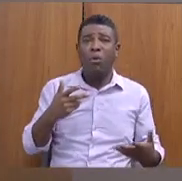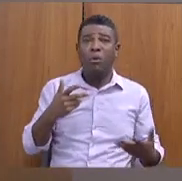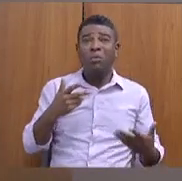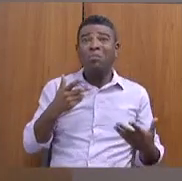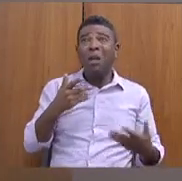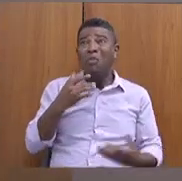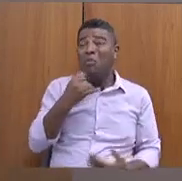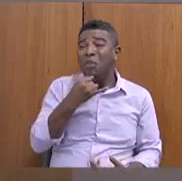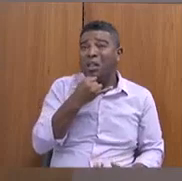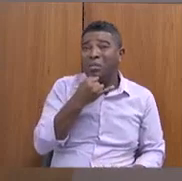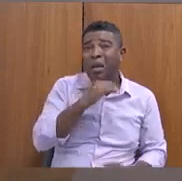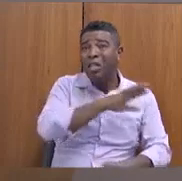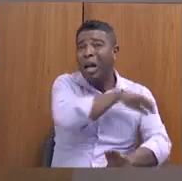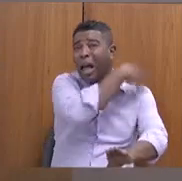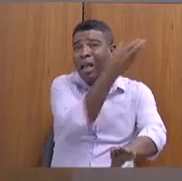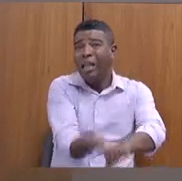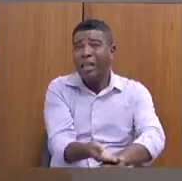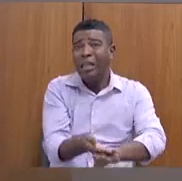infelizmente.